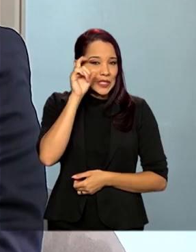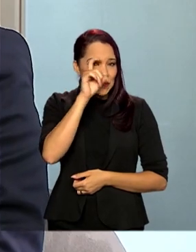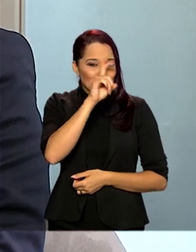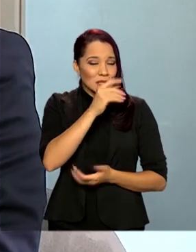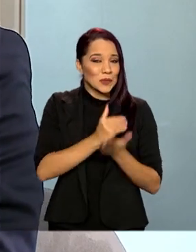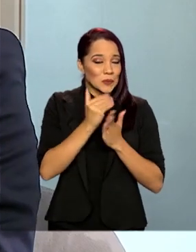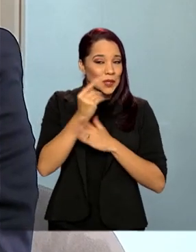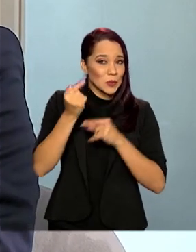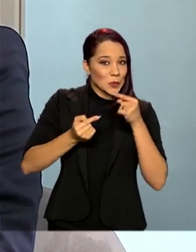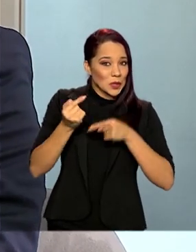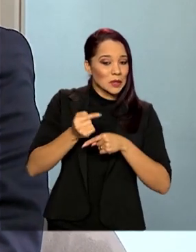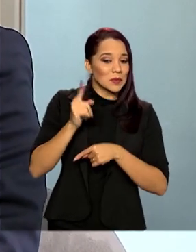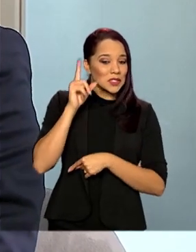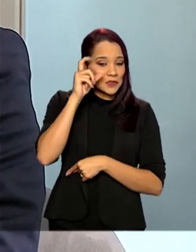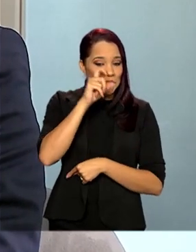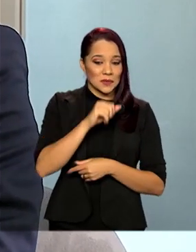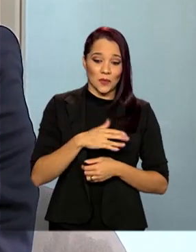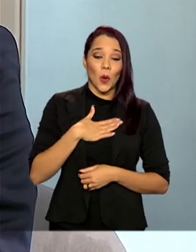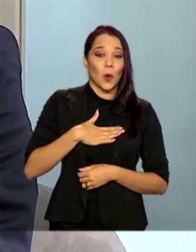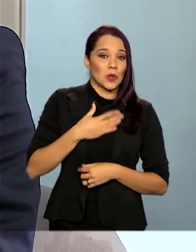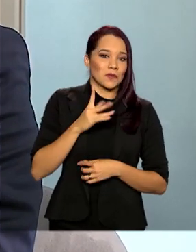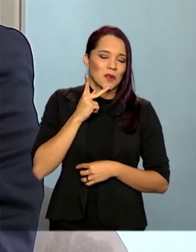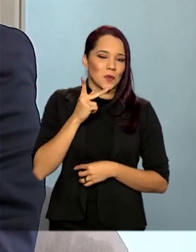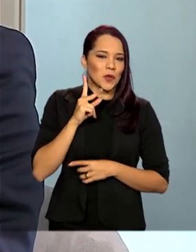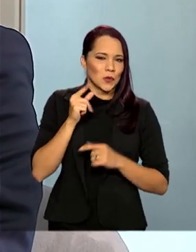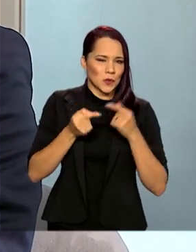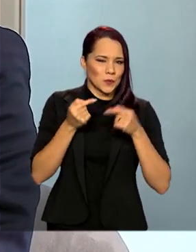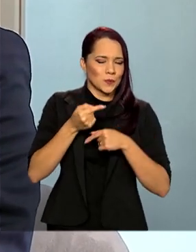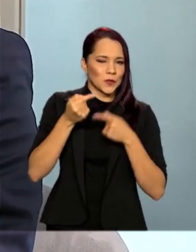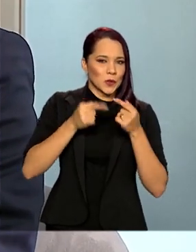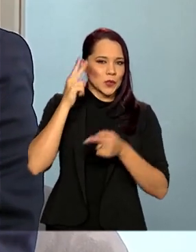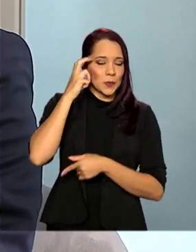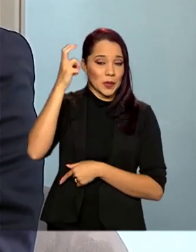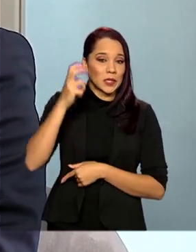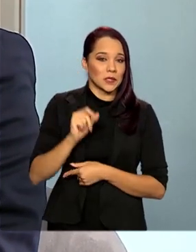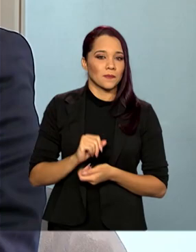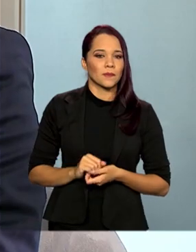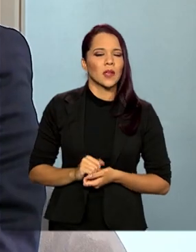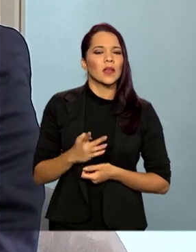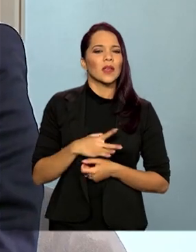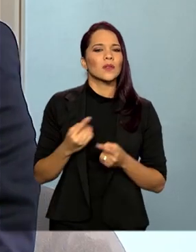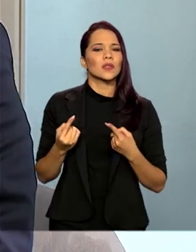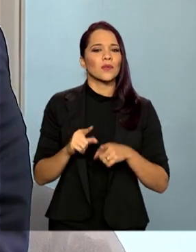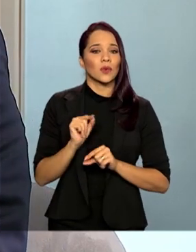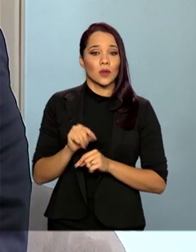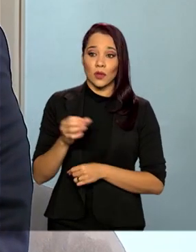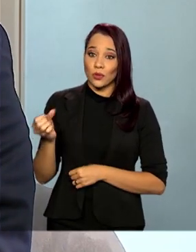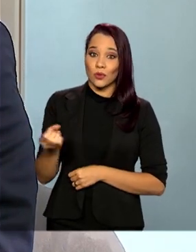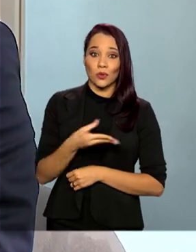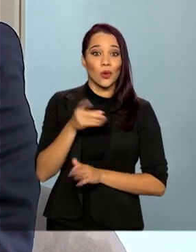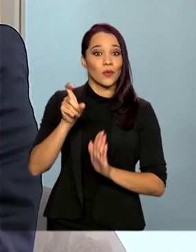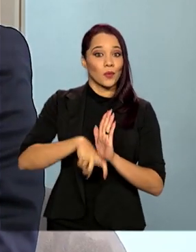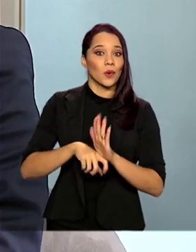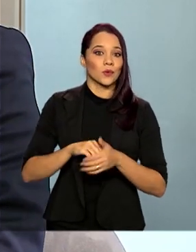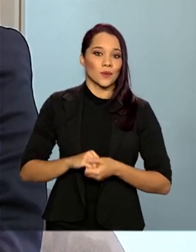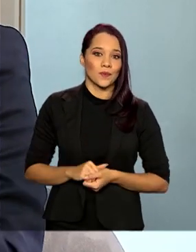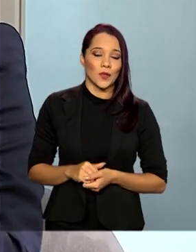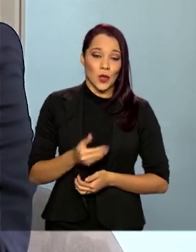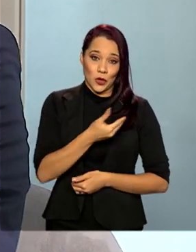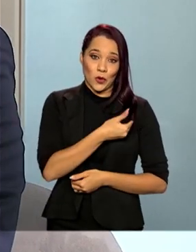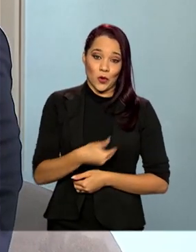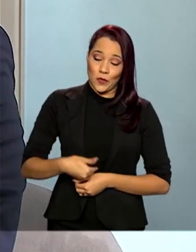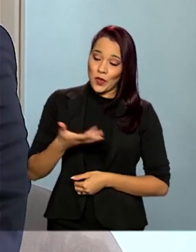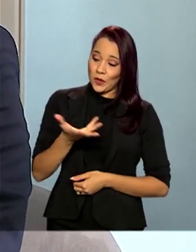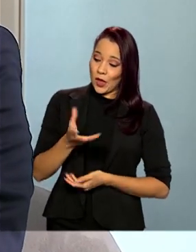pequena polêmica que eu gosto de gerar uma polêmica intelectual, que é o desafio, deputado, do novo imposto, que o governo está